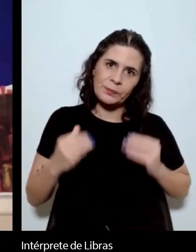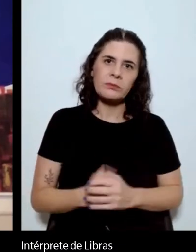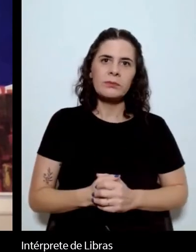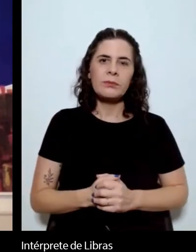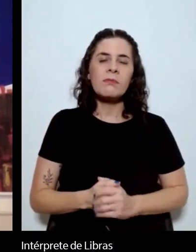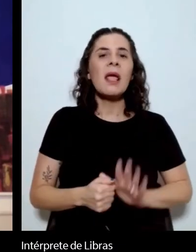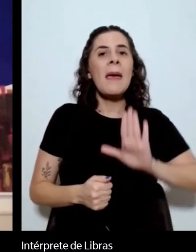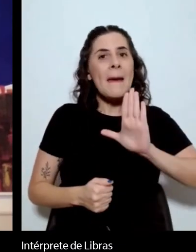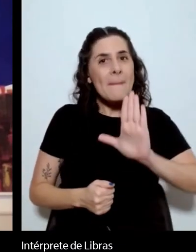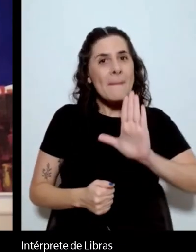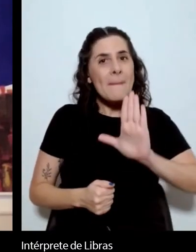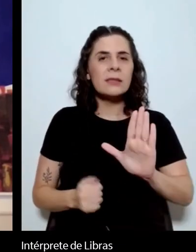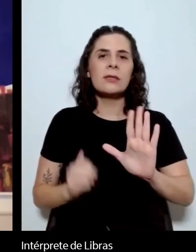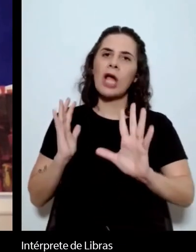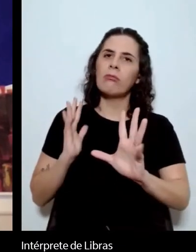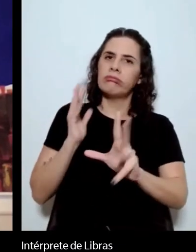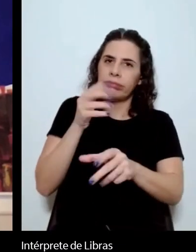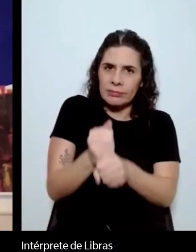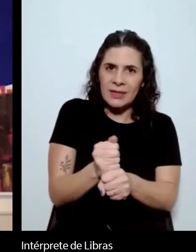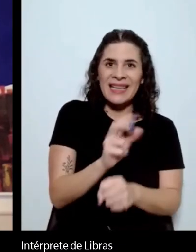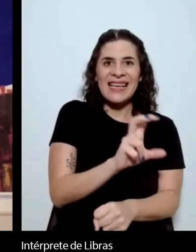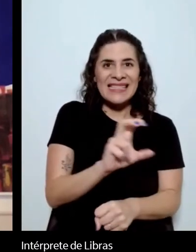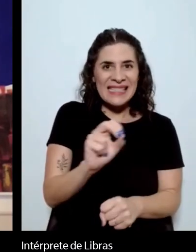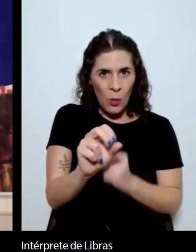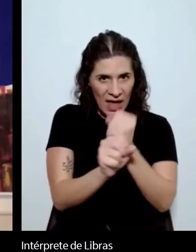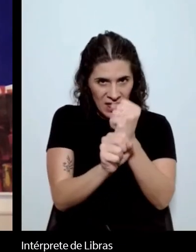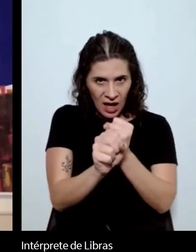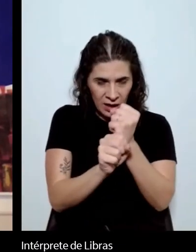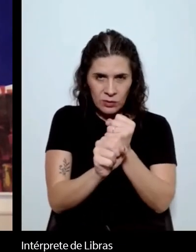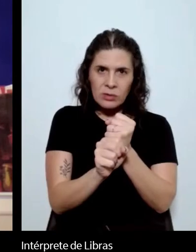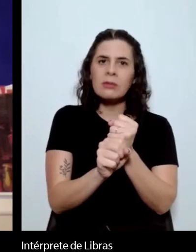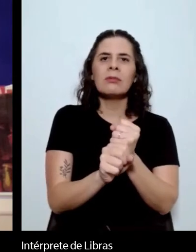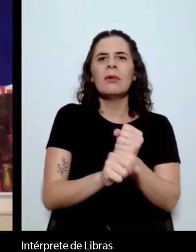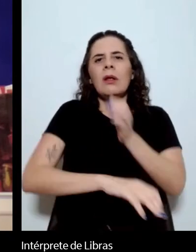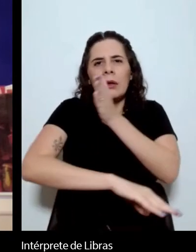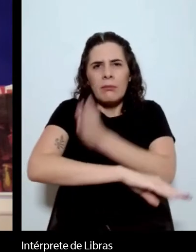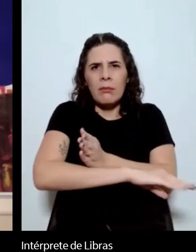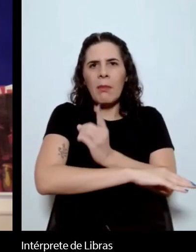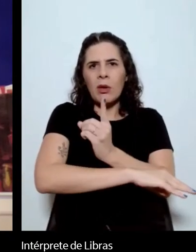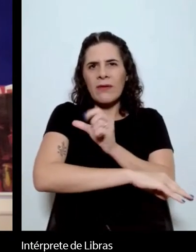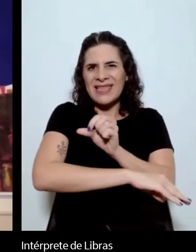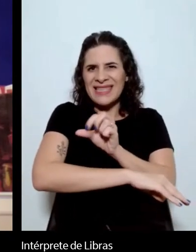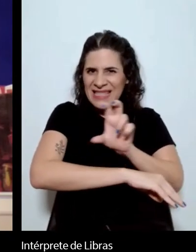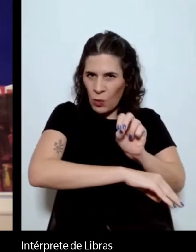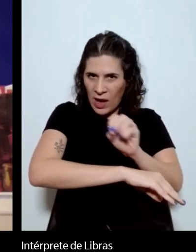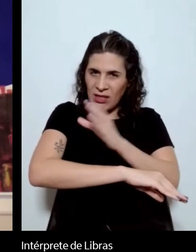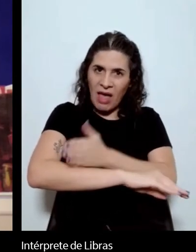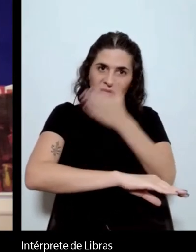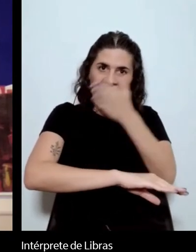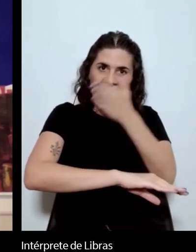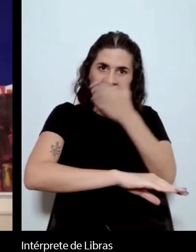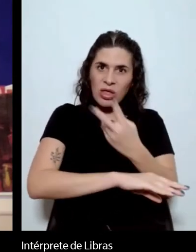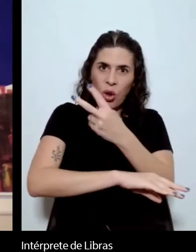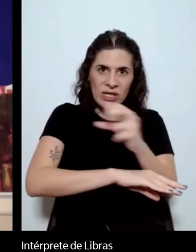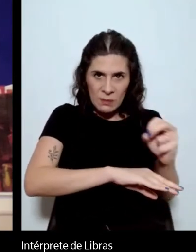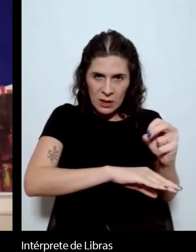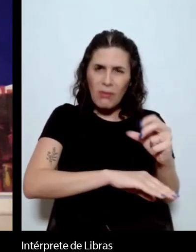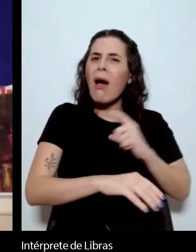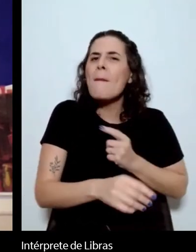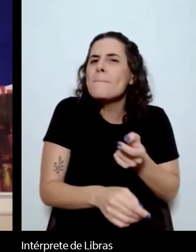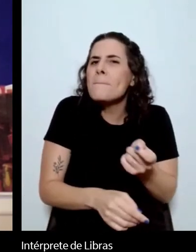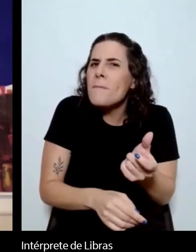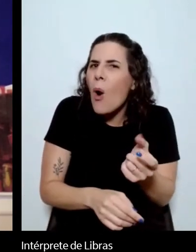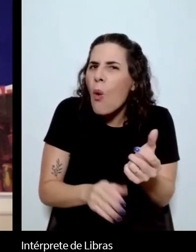anos, desde 1950 até os anos 2000, há poucos livros, mas